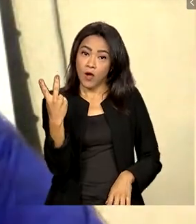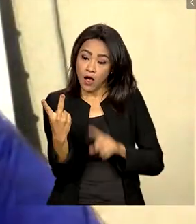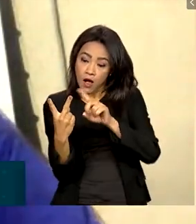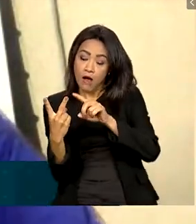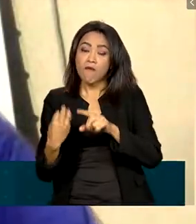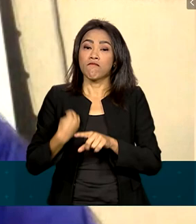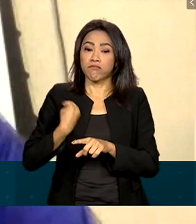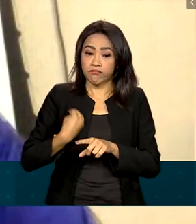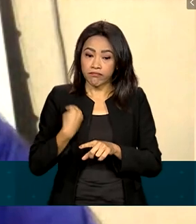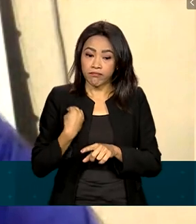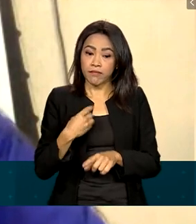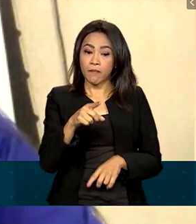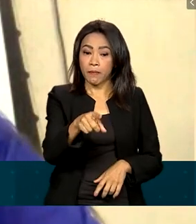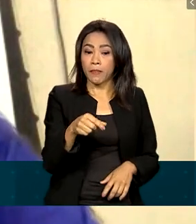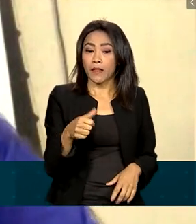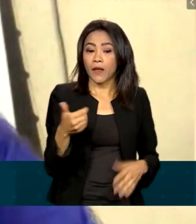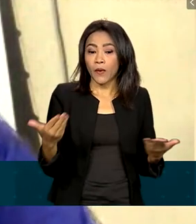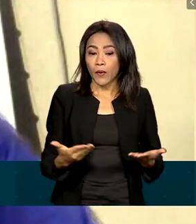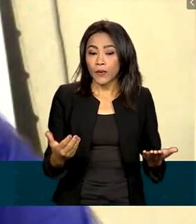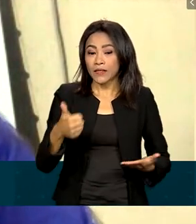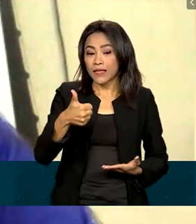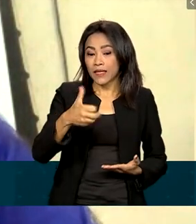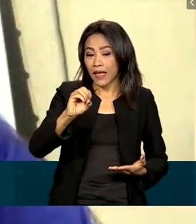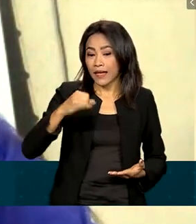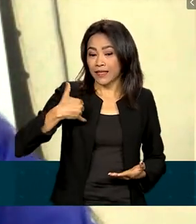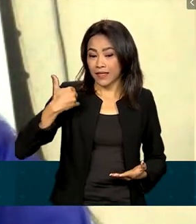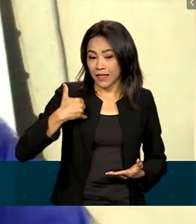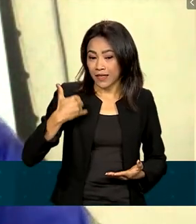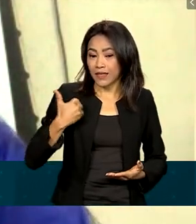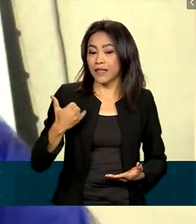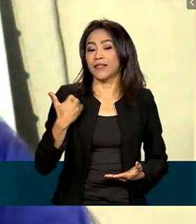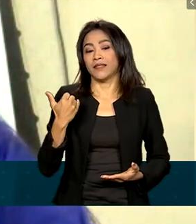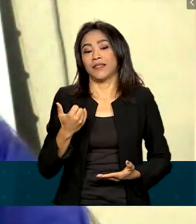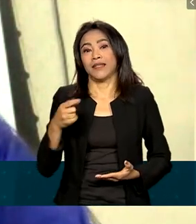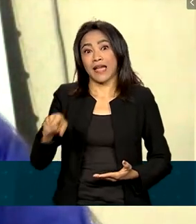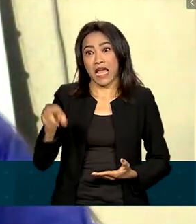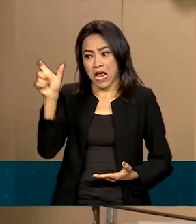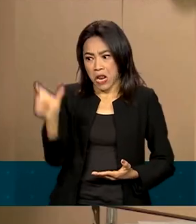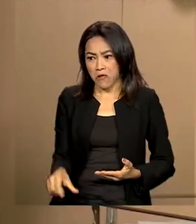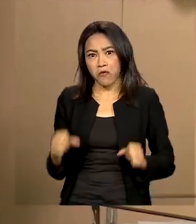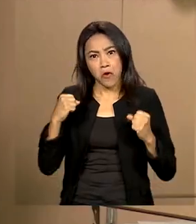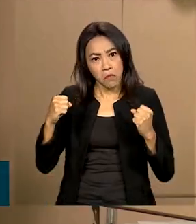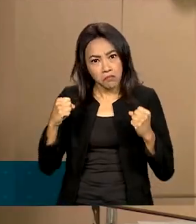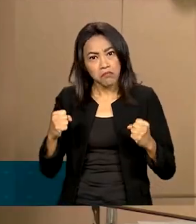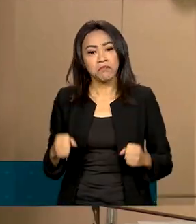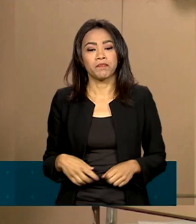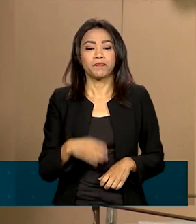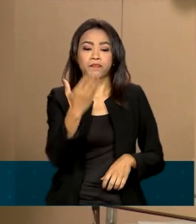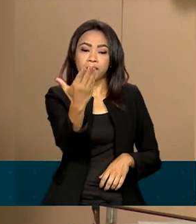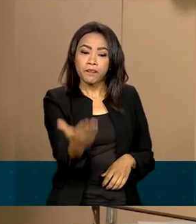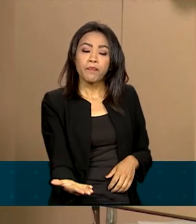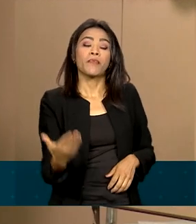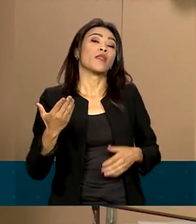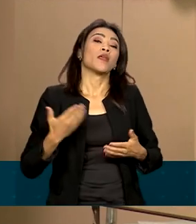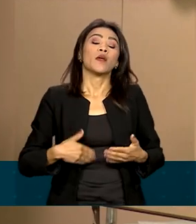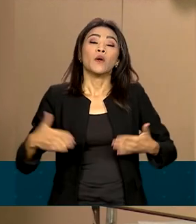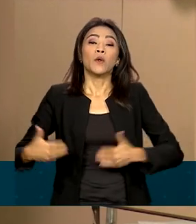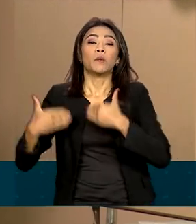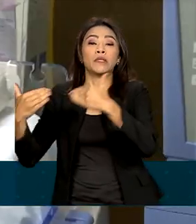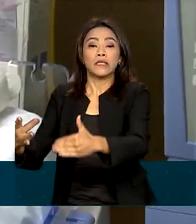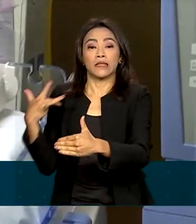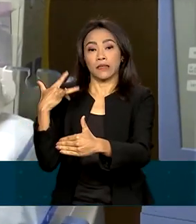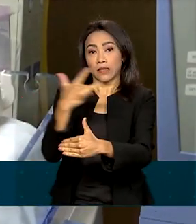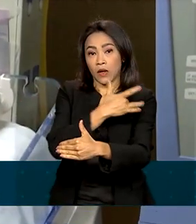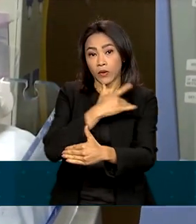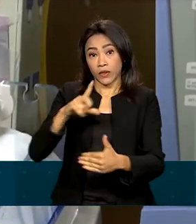ter. A Luísa com 10 anos mostra que ela veio para ficar, que ela é uma vencedora. O Ministério da Saúde reúne uma série de